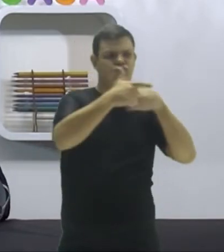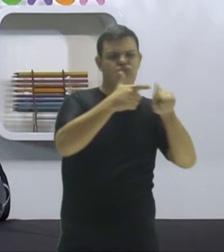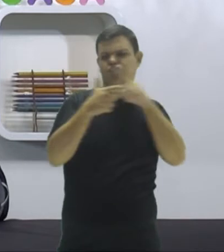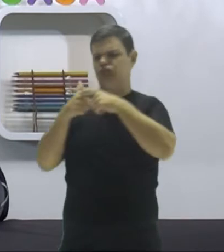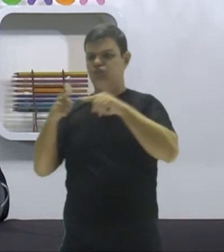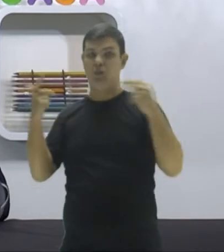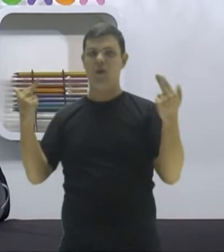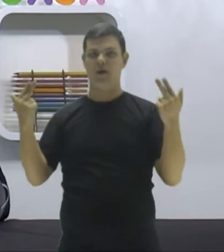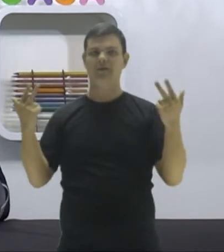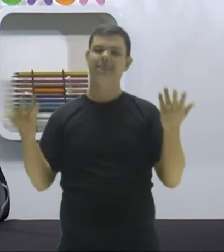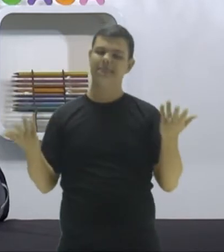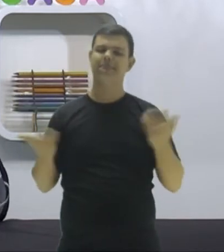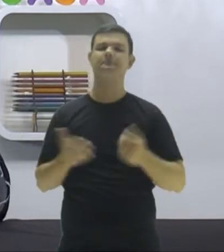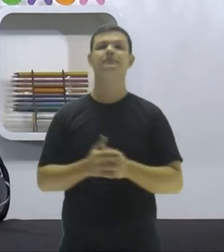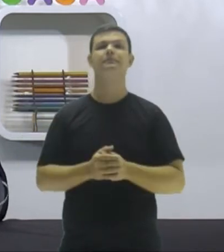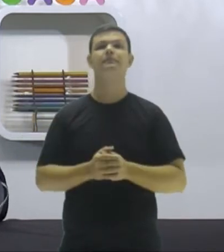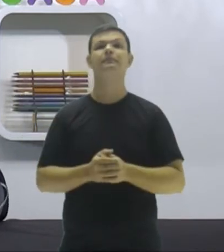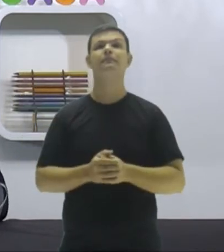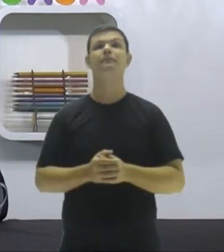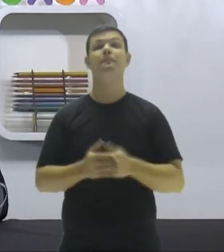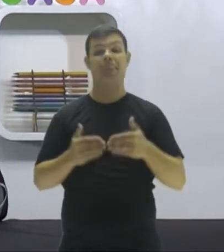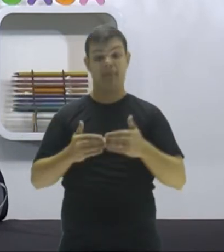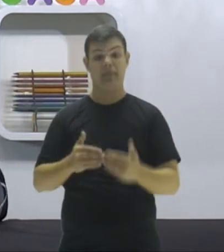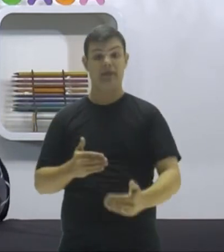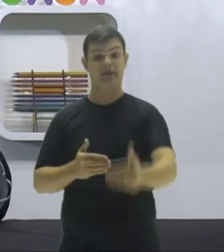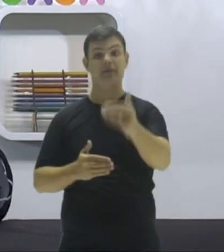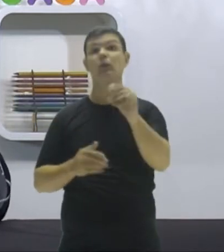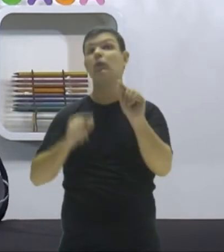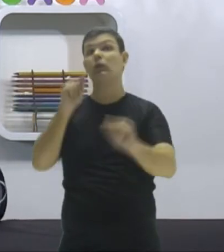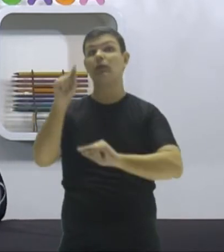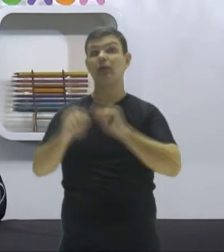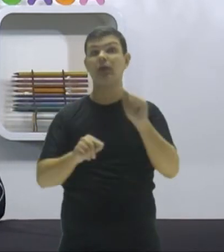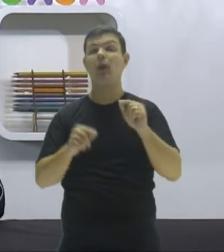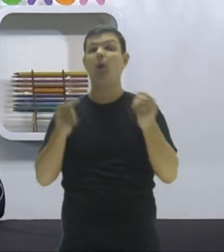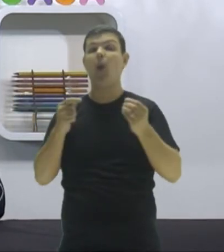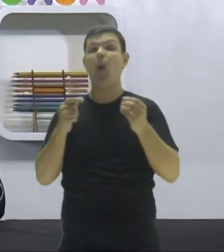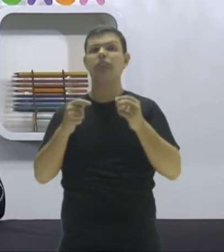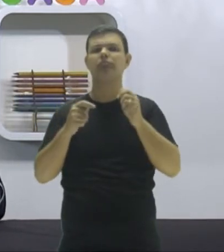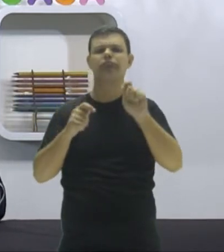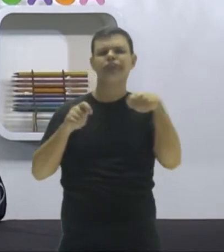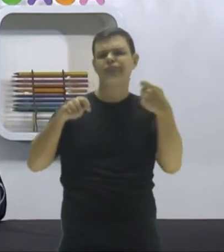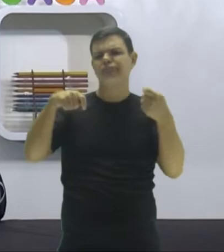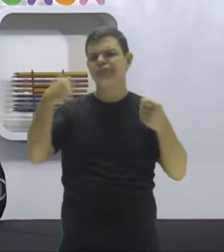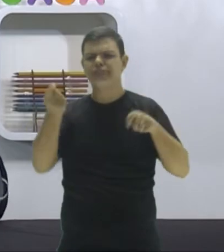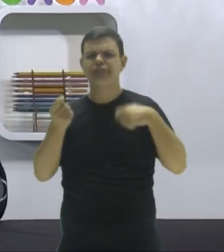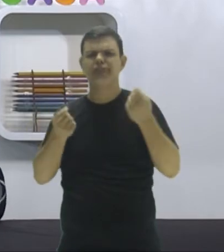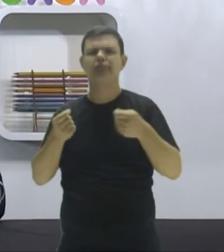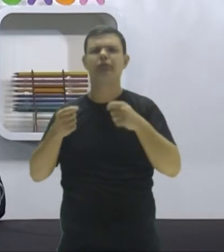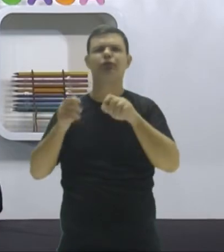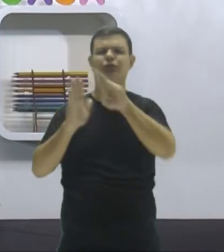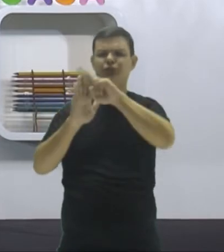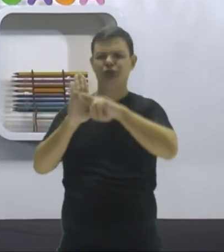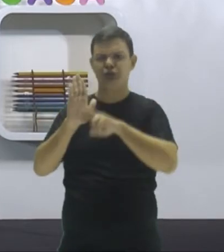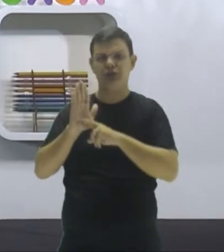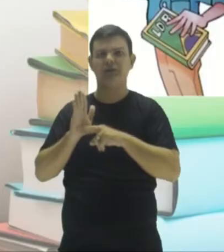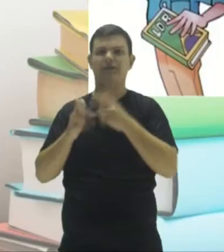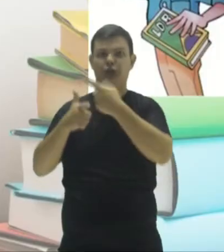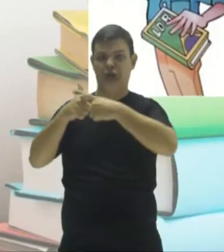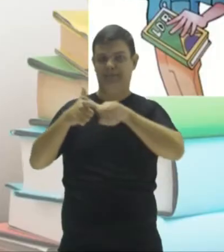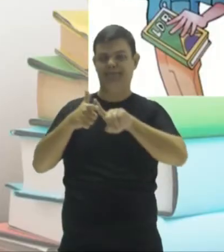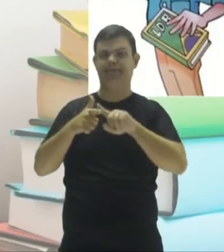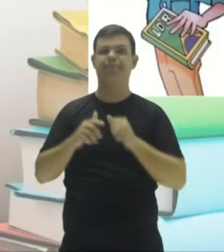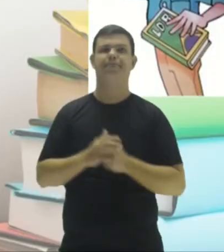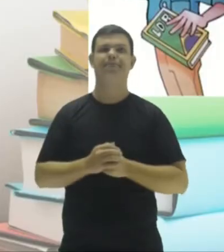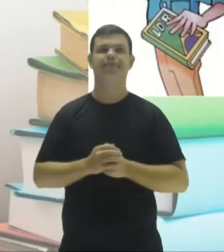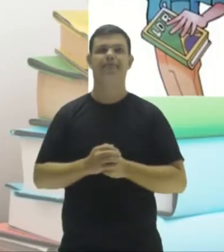ok? Agora, pessoal, vamos trabalhar pra vocês algum critério de divisibilidade. Olha lá o nosso slide aí, pessoal.